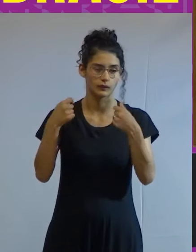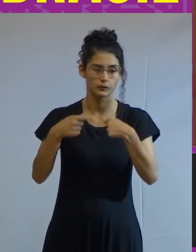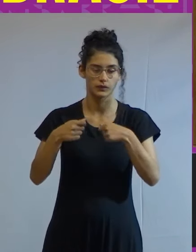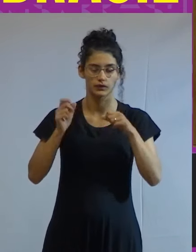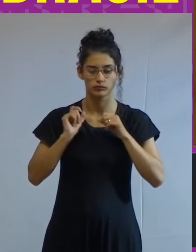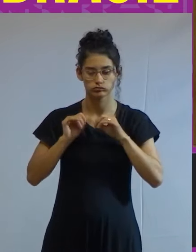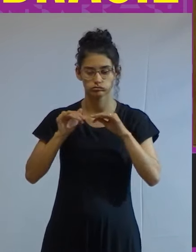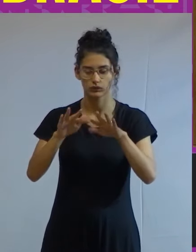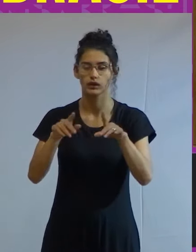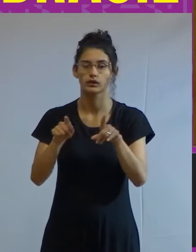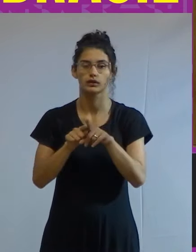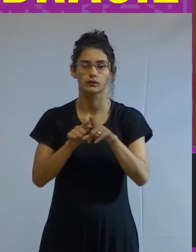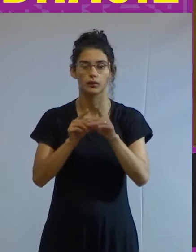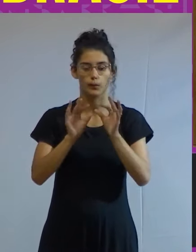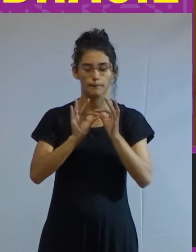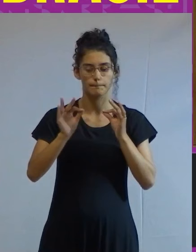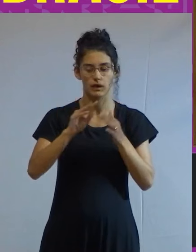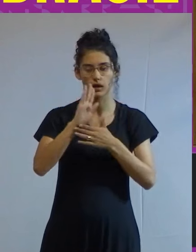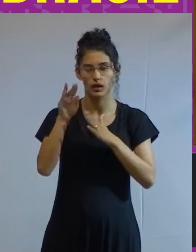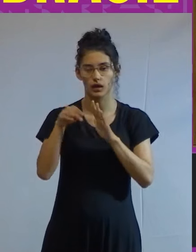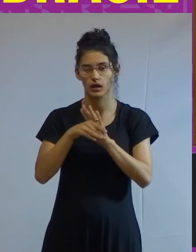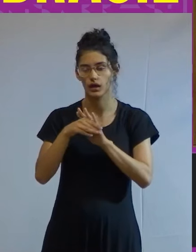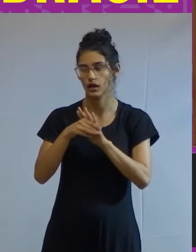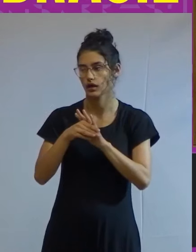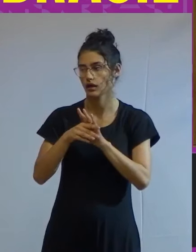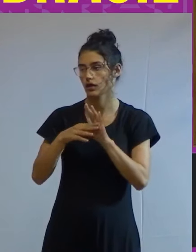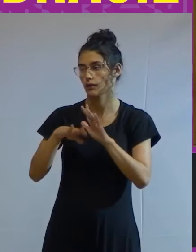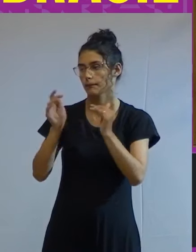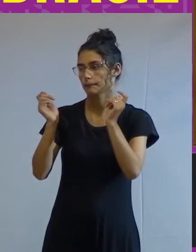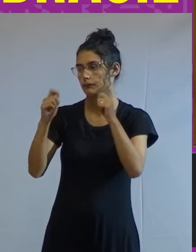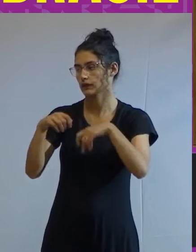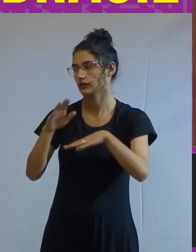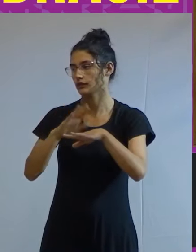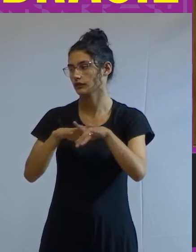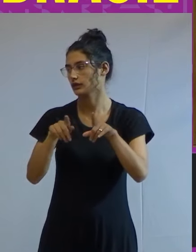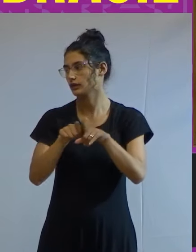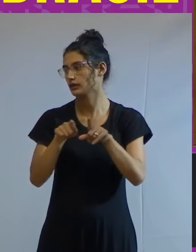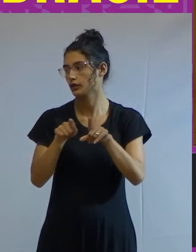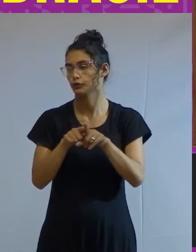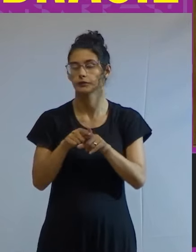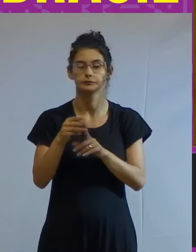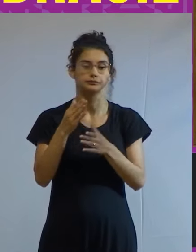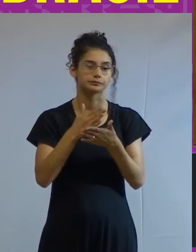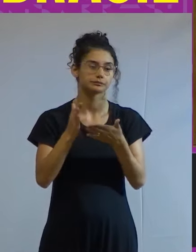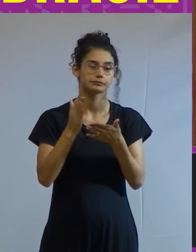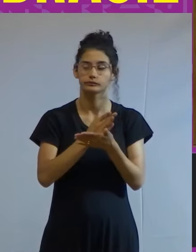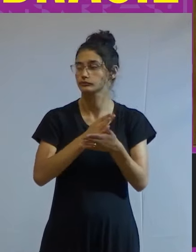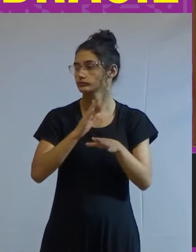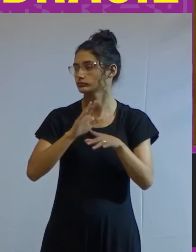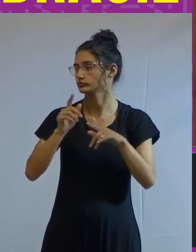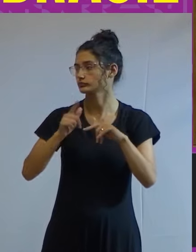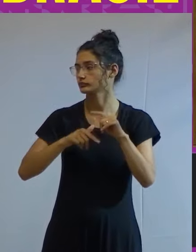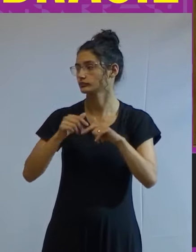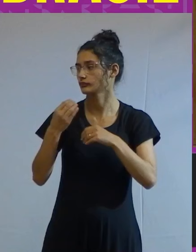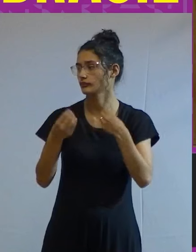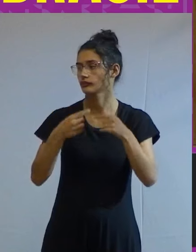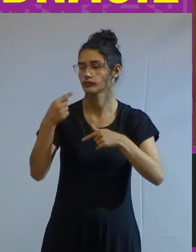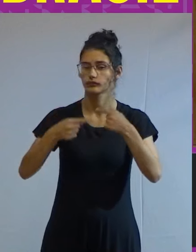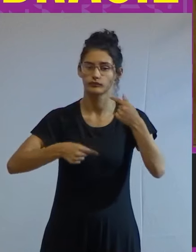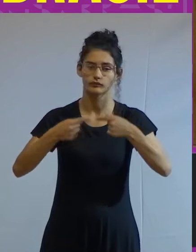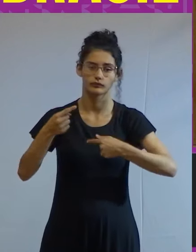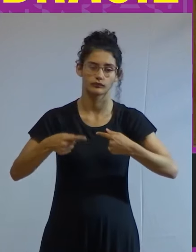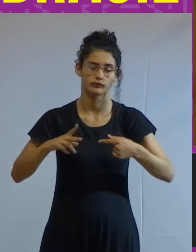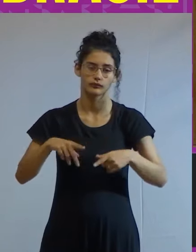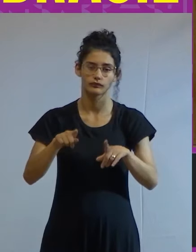ampliadas e estendidas o quanto for possível e também seus expedientes acessórios como a política de